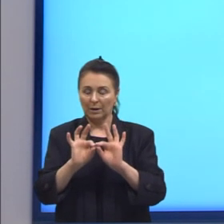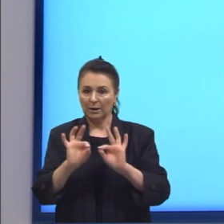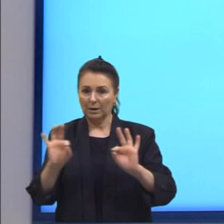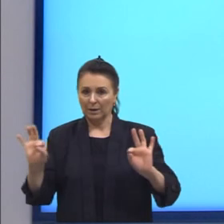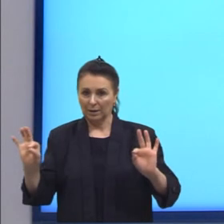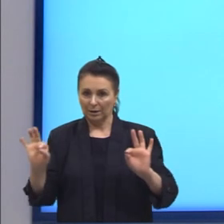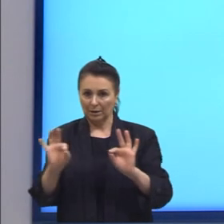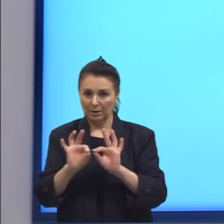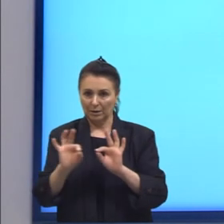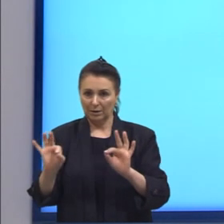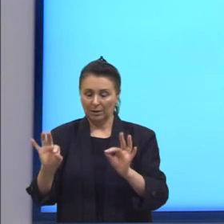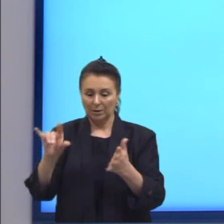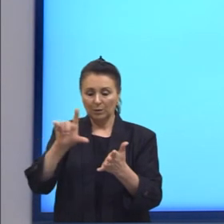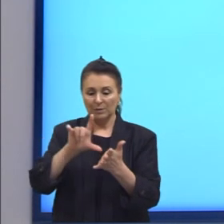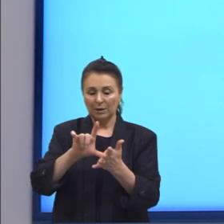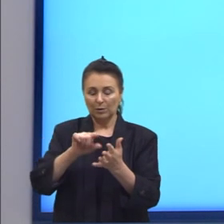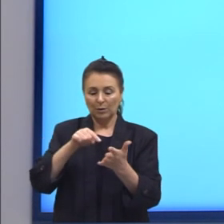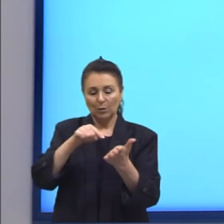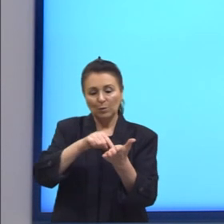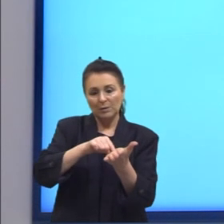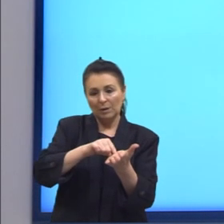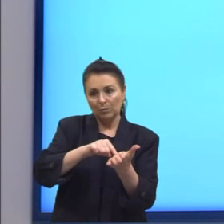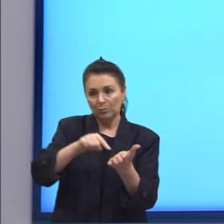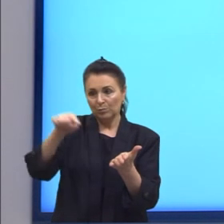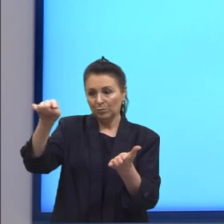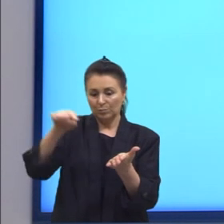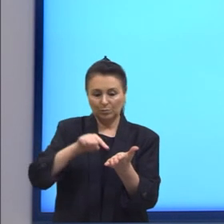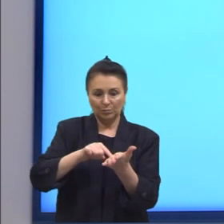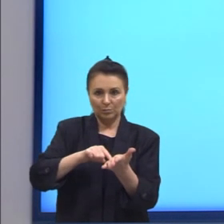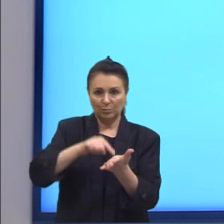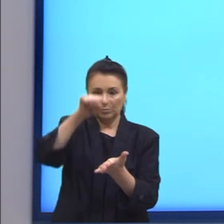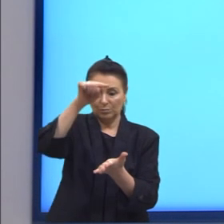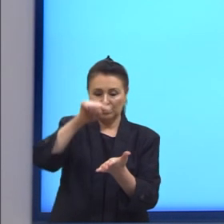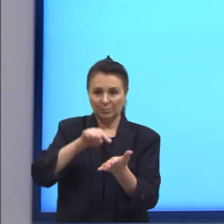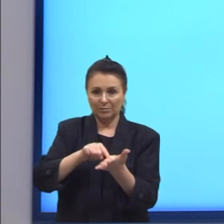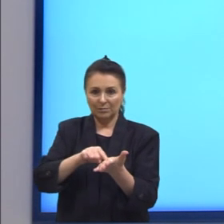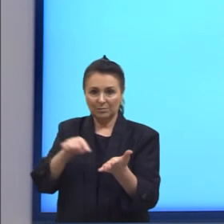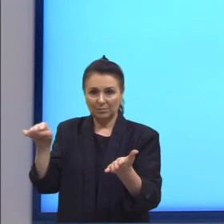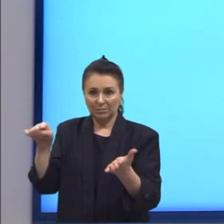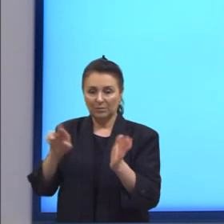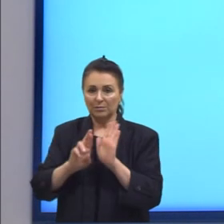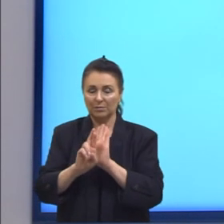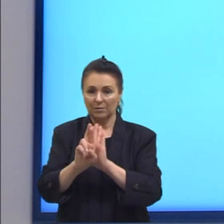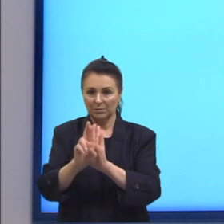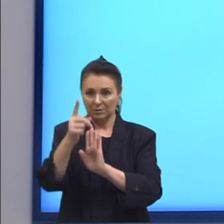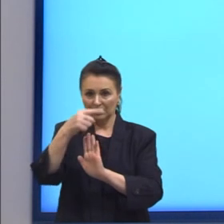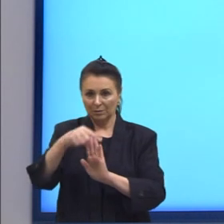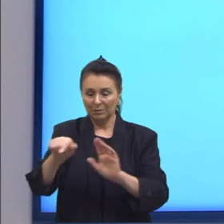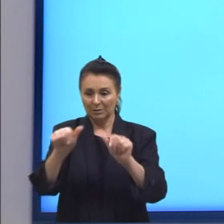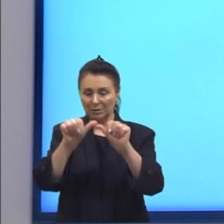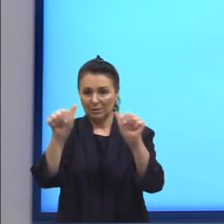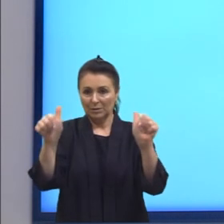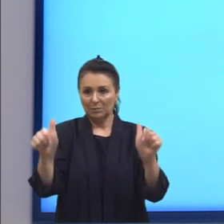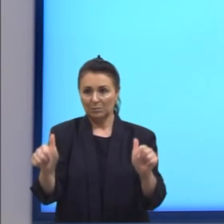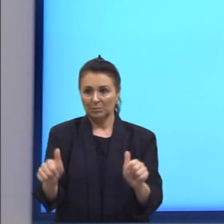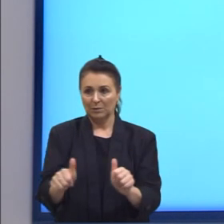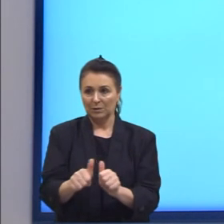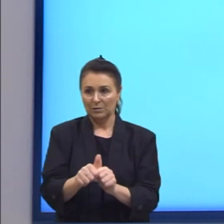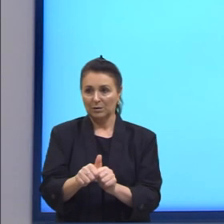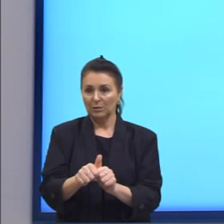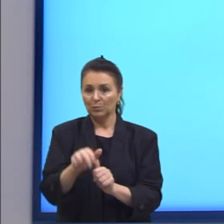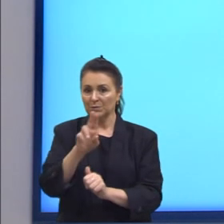liga o centro da circunferência até este ponto que nós vamos representar na próxima imagem por P.